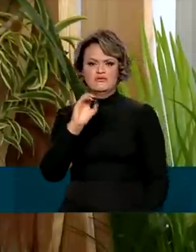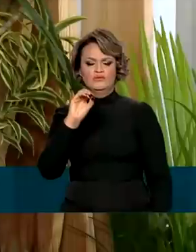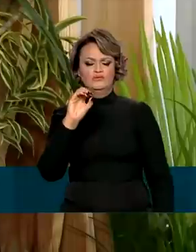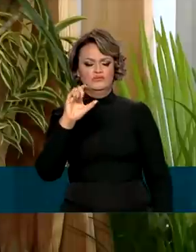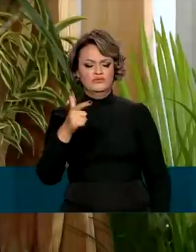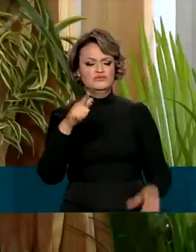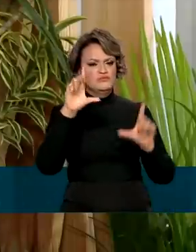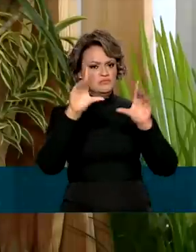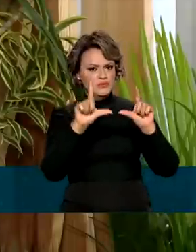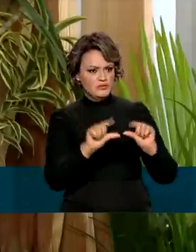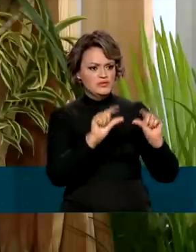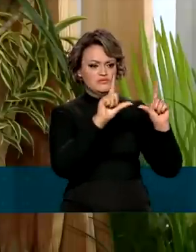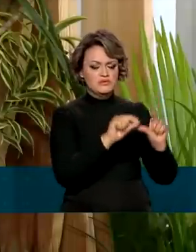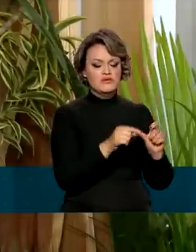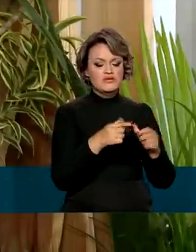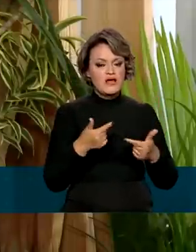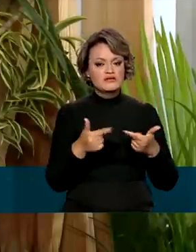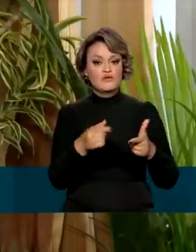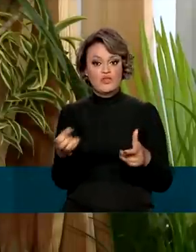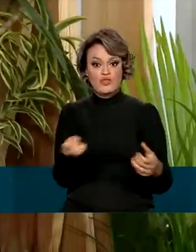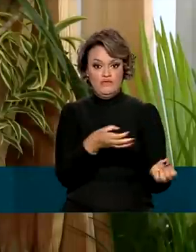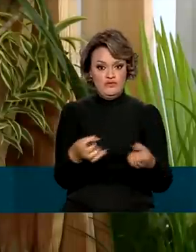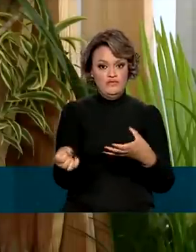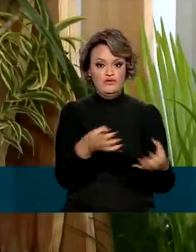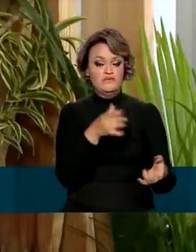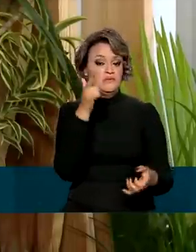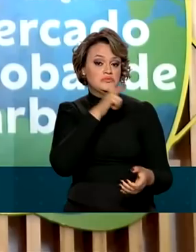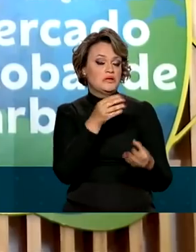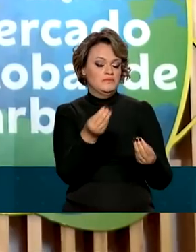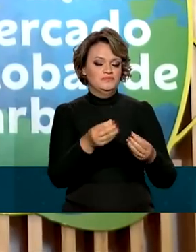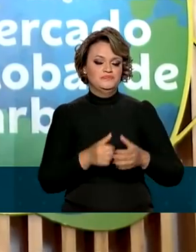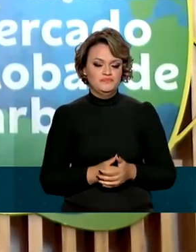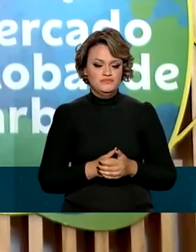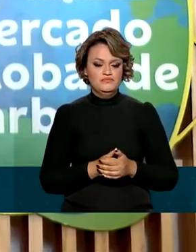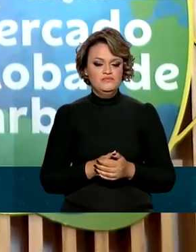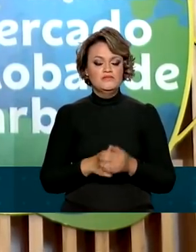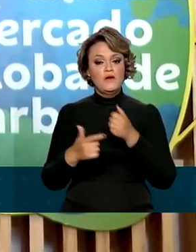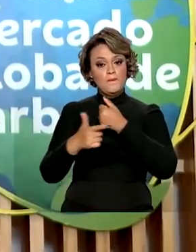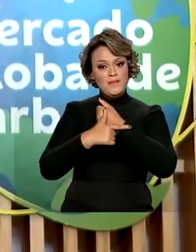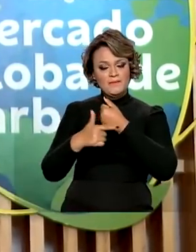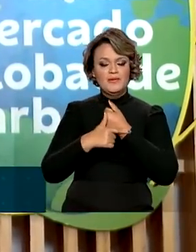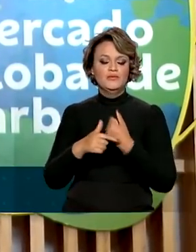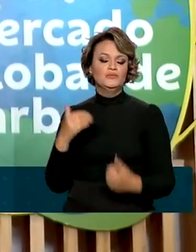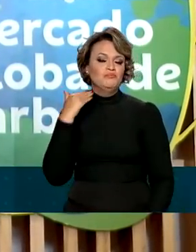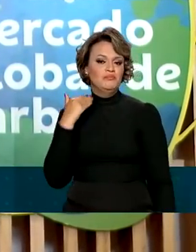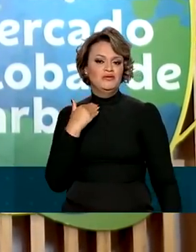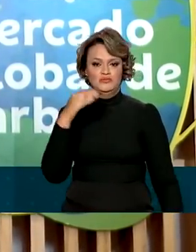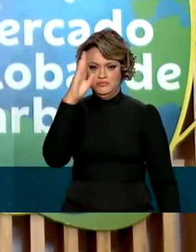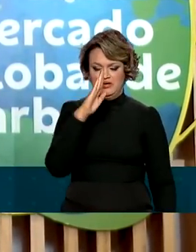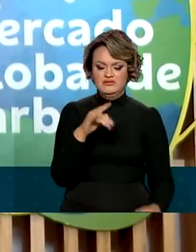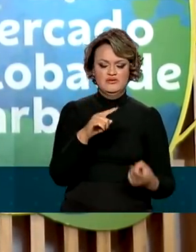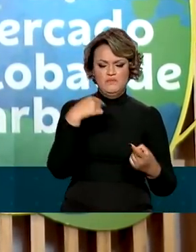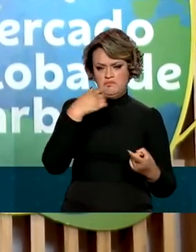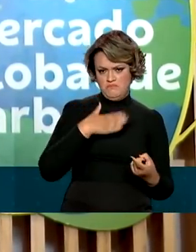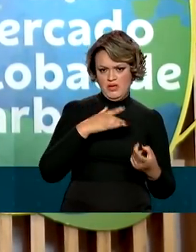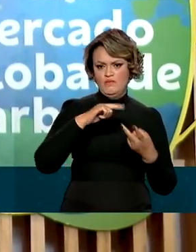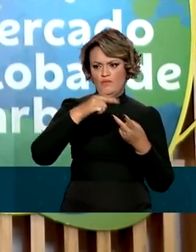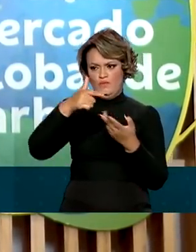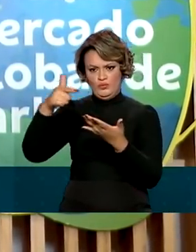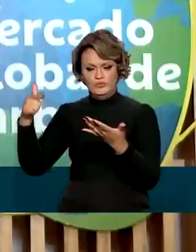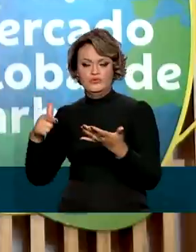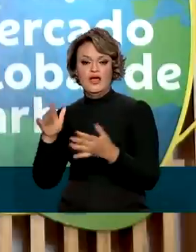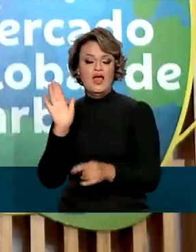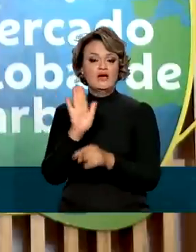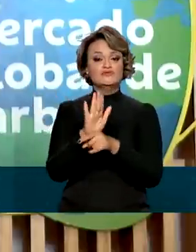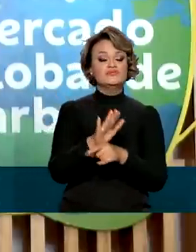e das iniciativas inovadoras que levam a esse objetivo. O papel principal dos bancos brasileiros, e não só do Banco do Brasil, é